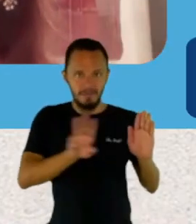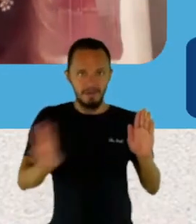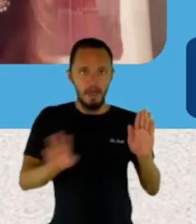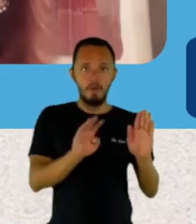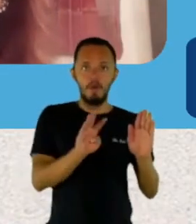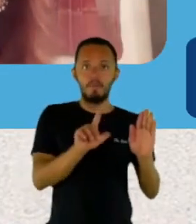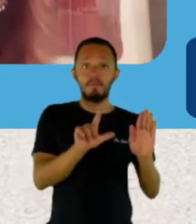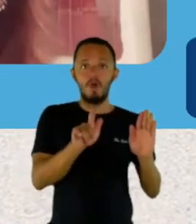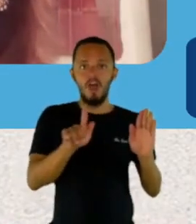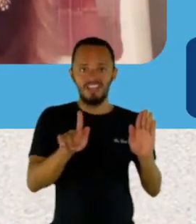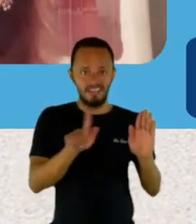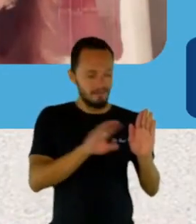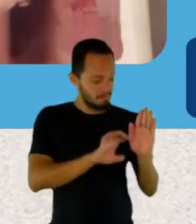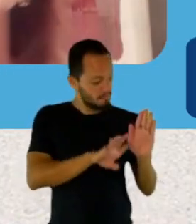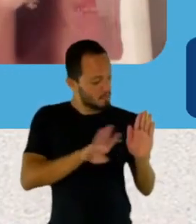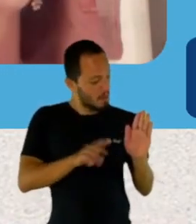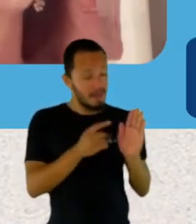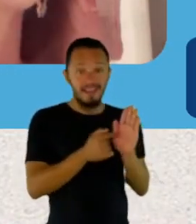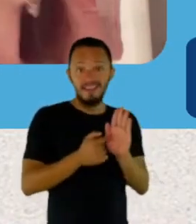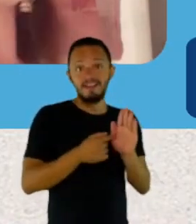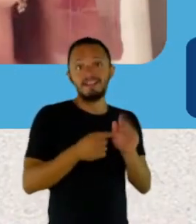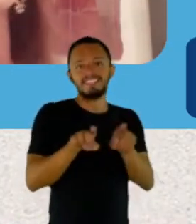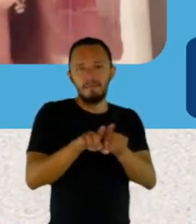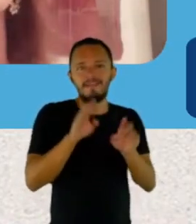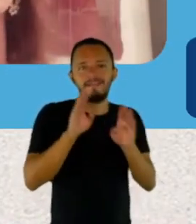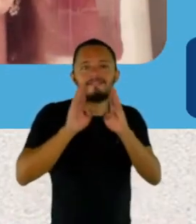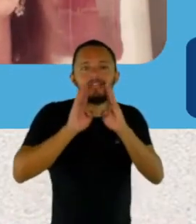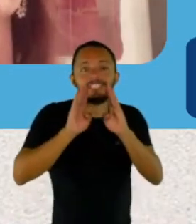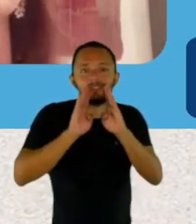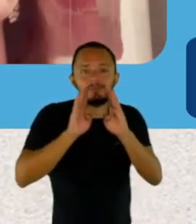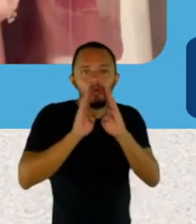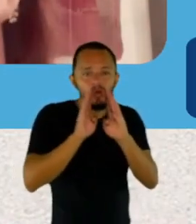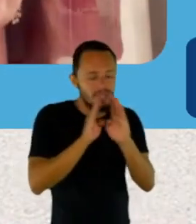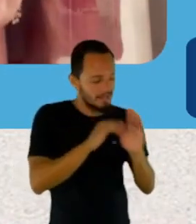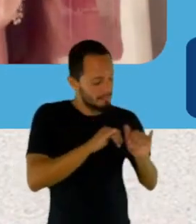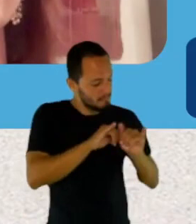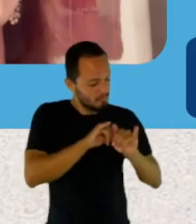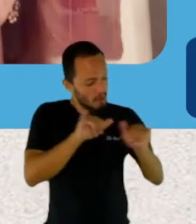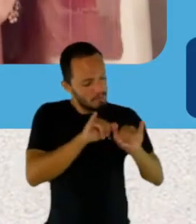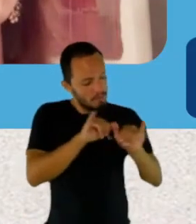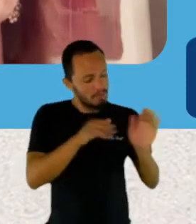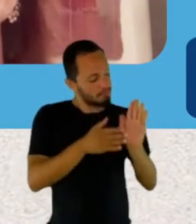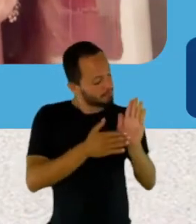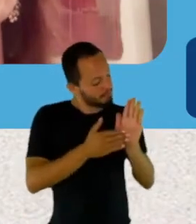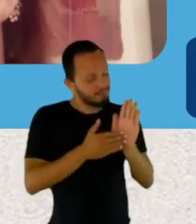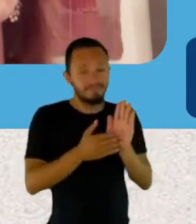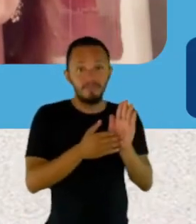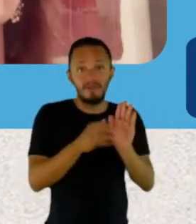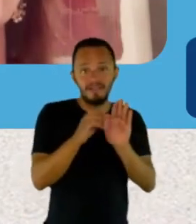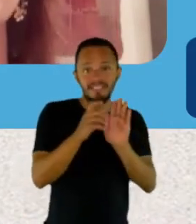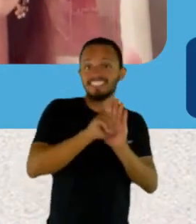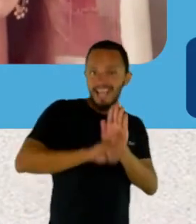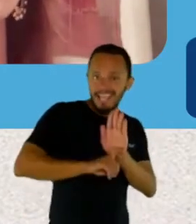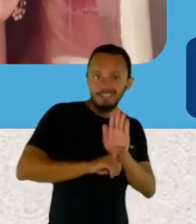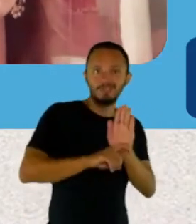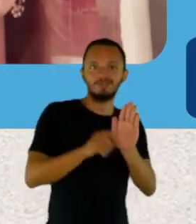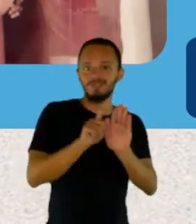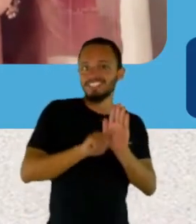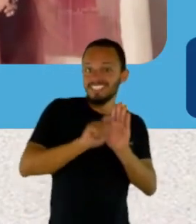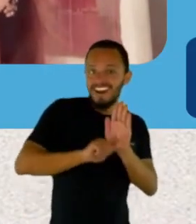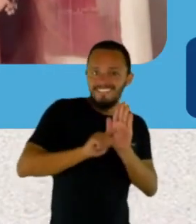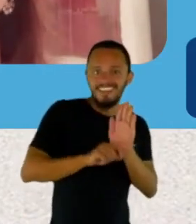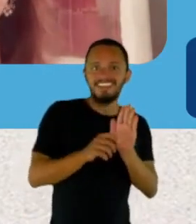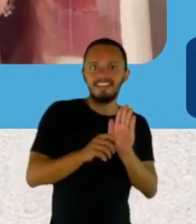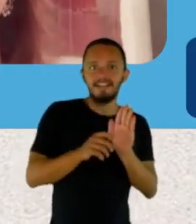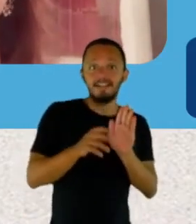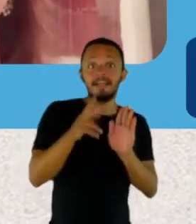acesso. Fiz uma página no Facebook. E eu acho que aí, Josiane, que eu comecei a perceber como que as pessoas precisavam dessa